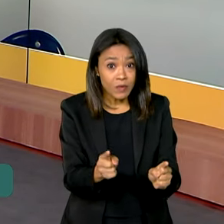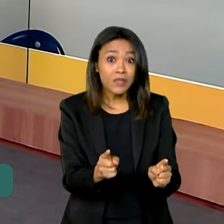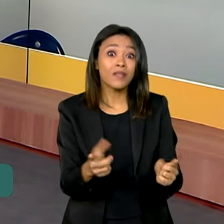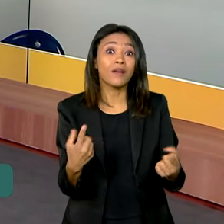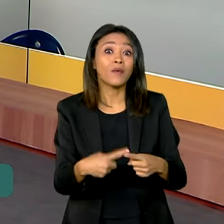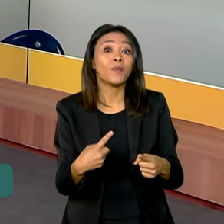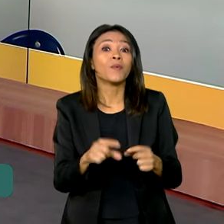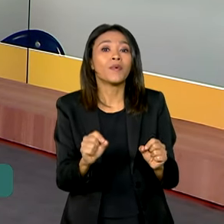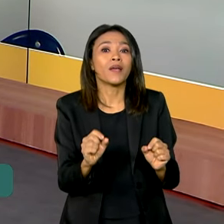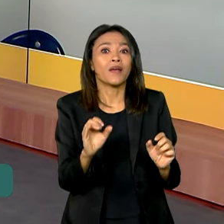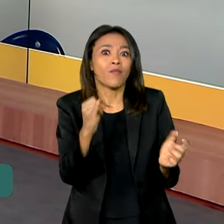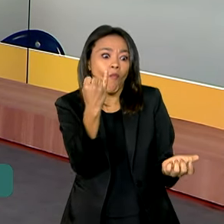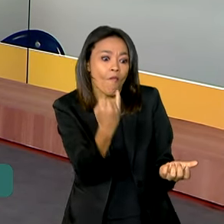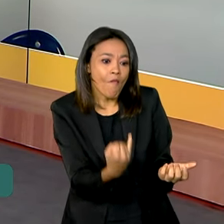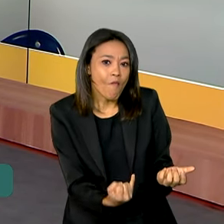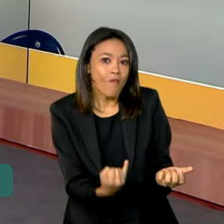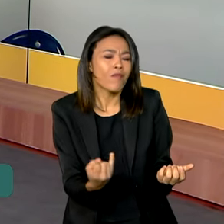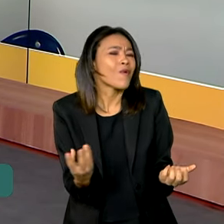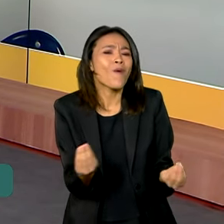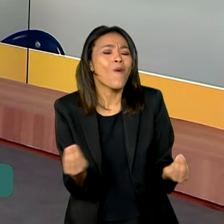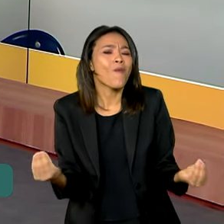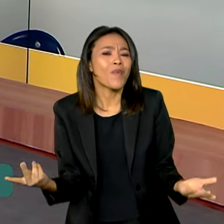O que contribuiu para a gente chegar a esse resultado?